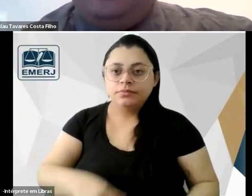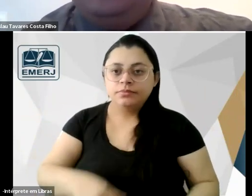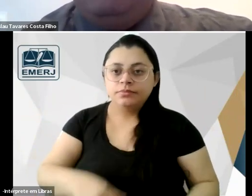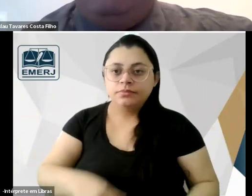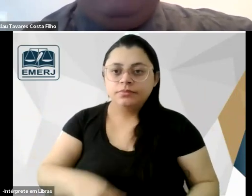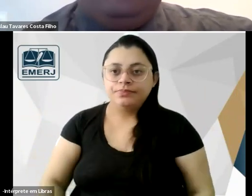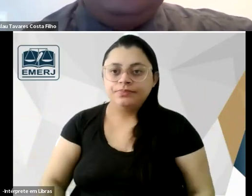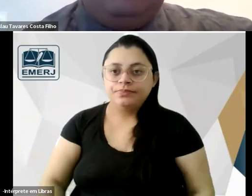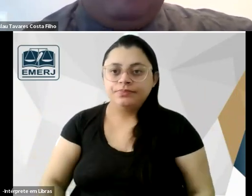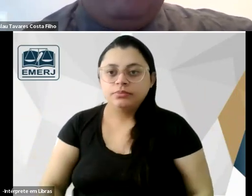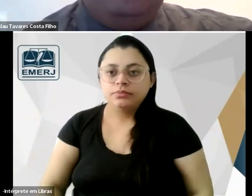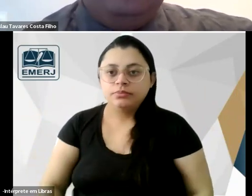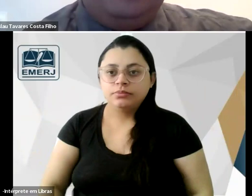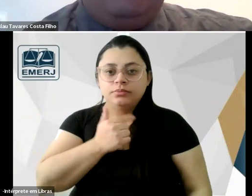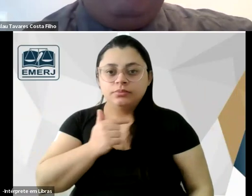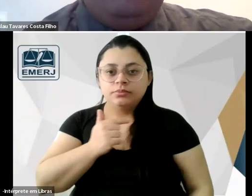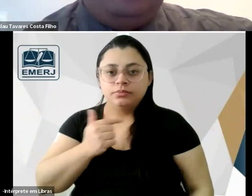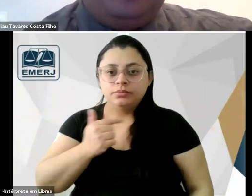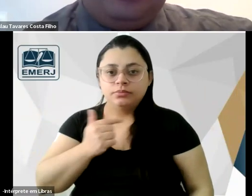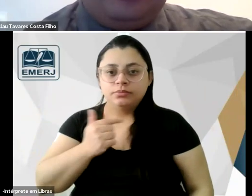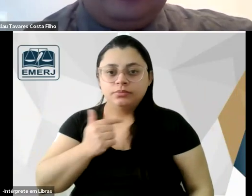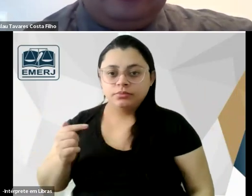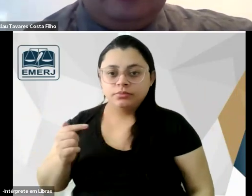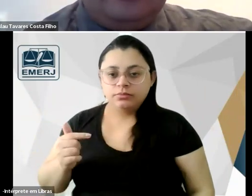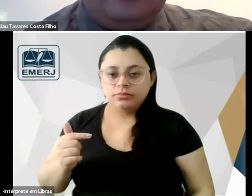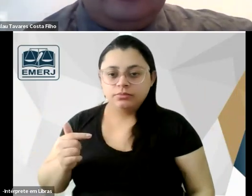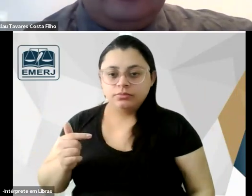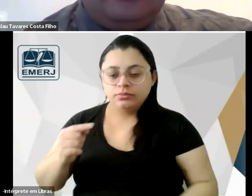mas não havia vedação ao voto de analfabetos